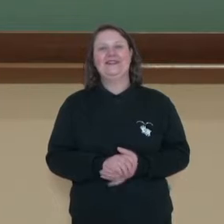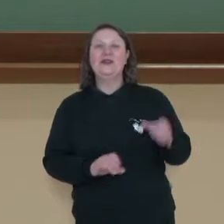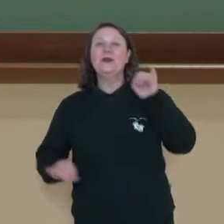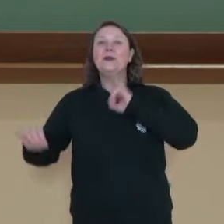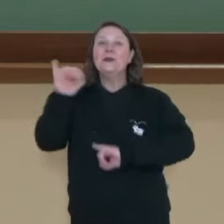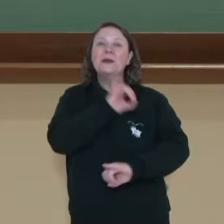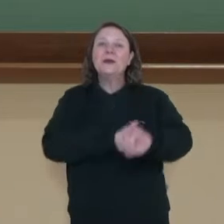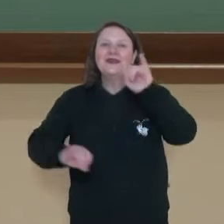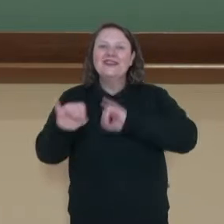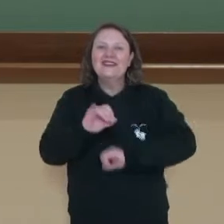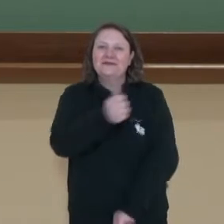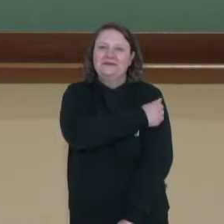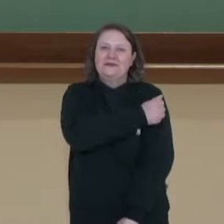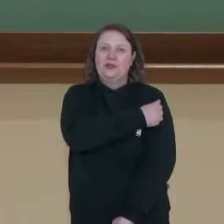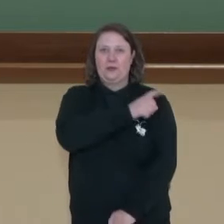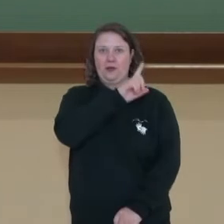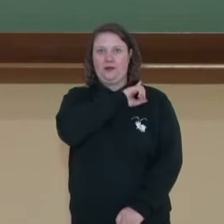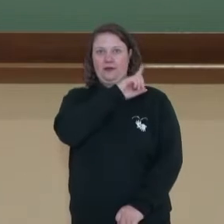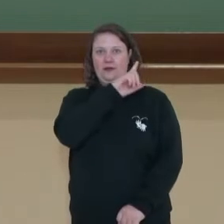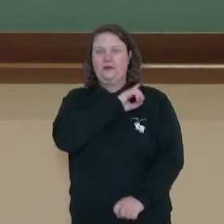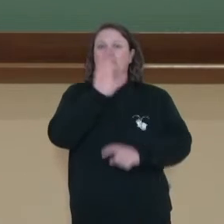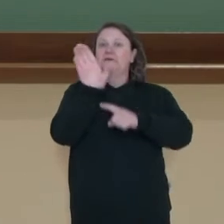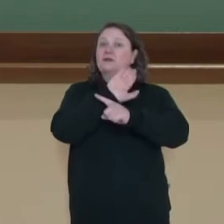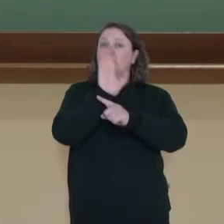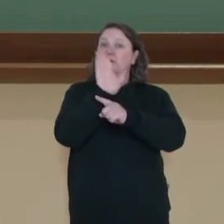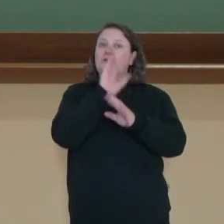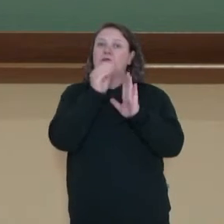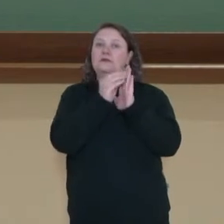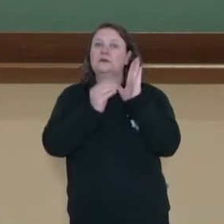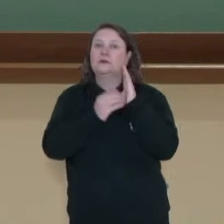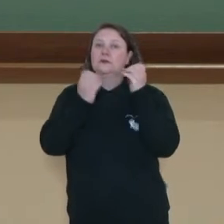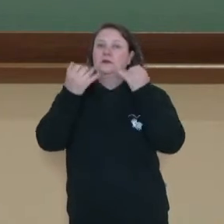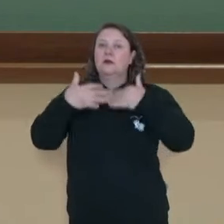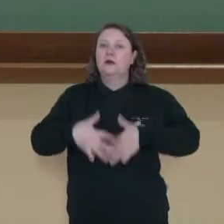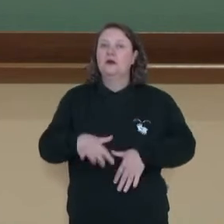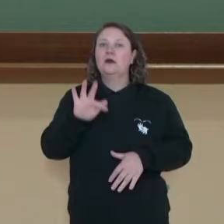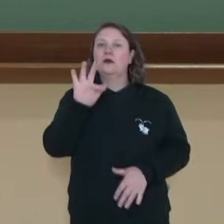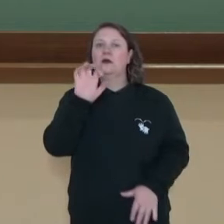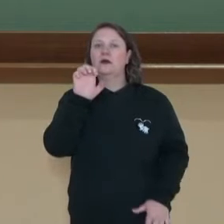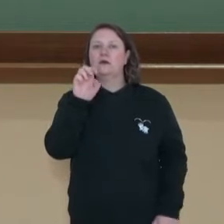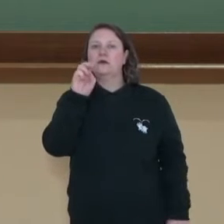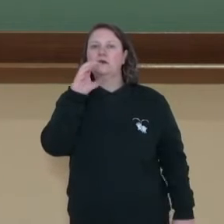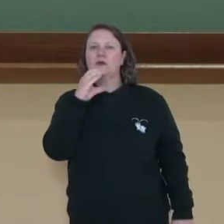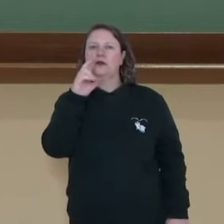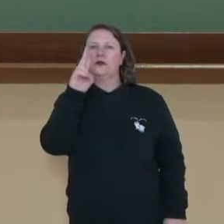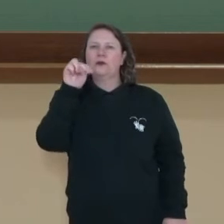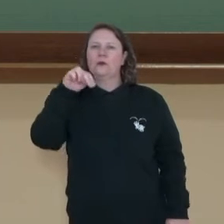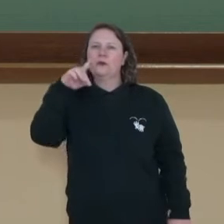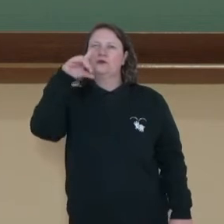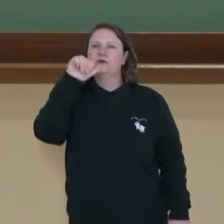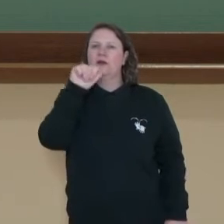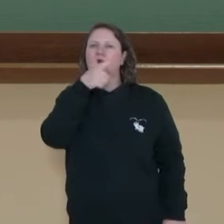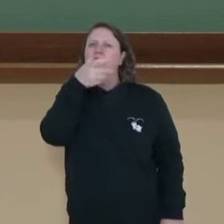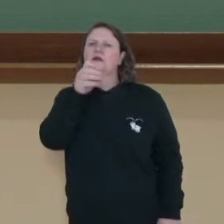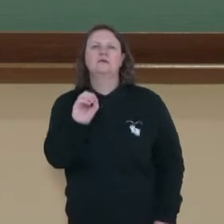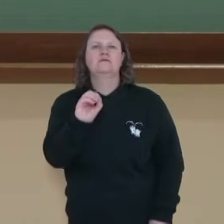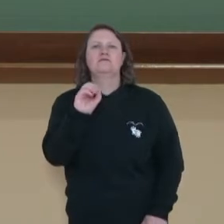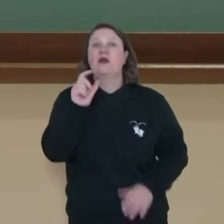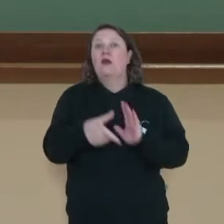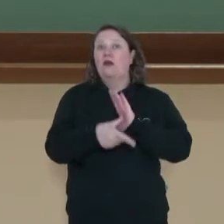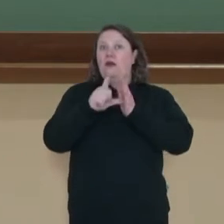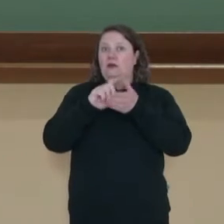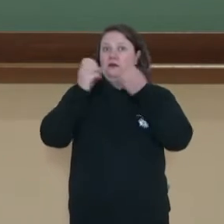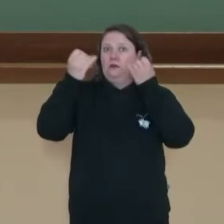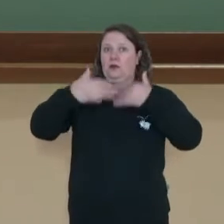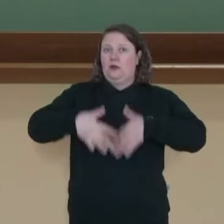Olá, estudantes da primeira série! Nesse vídeo nós vamos falar sobre fecundação. Então, antes de falar de fecundação, nós vamos